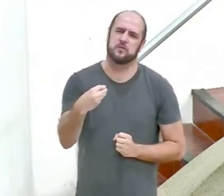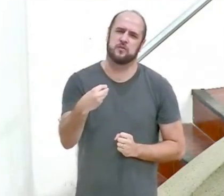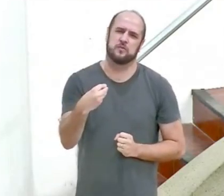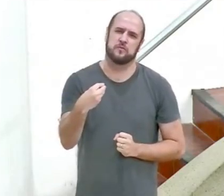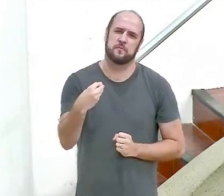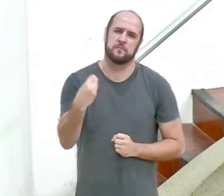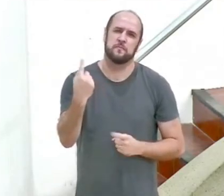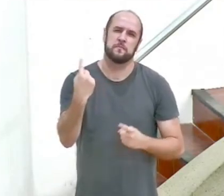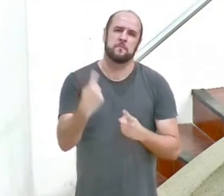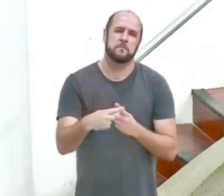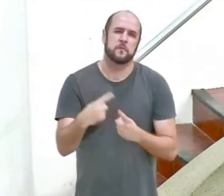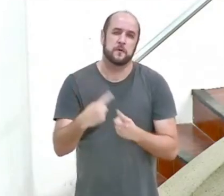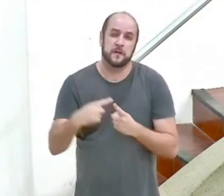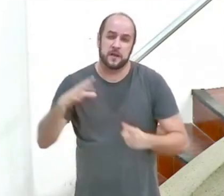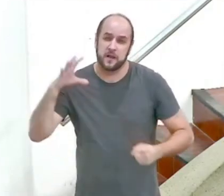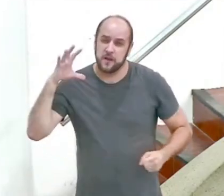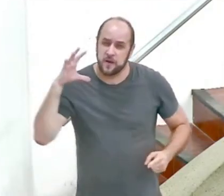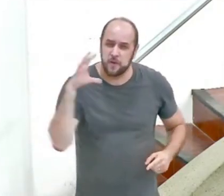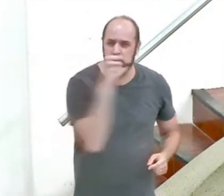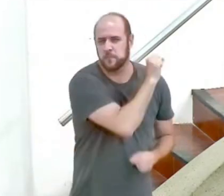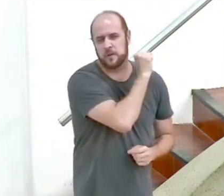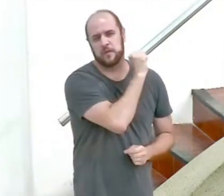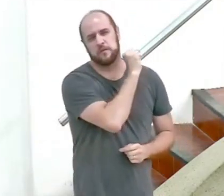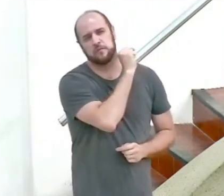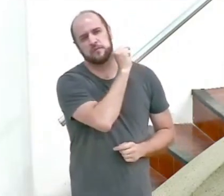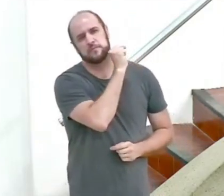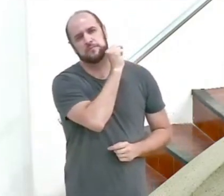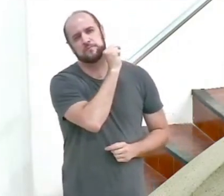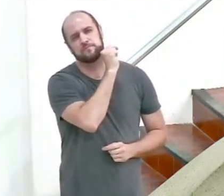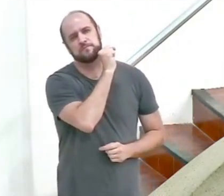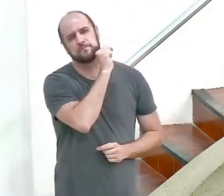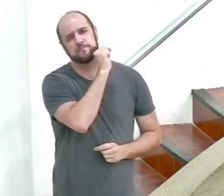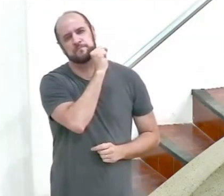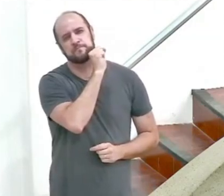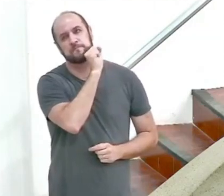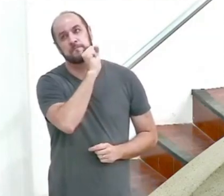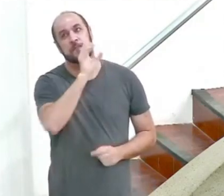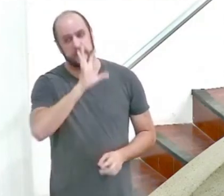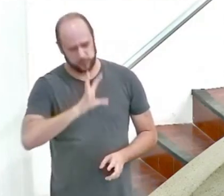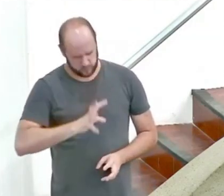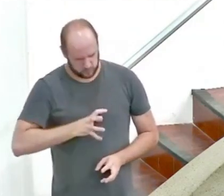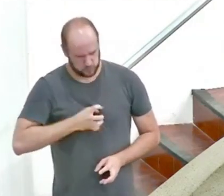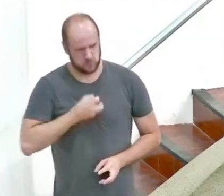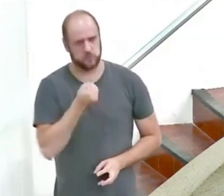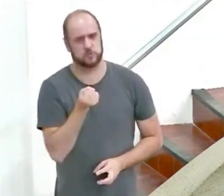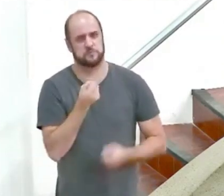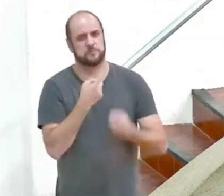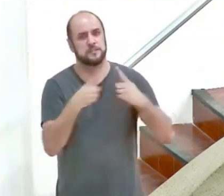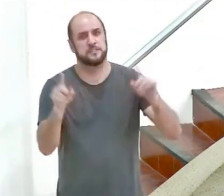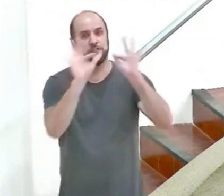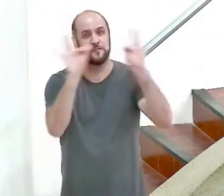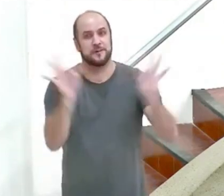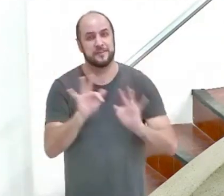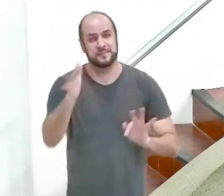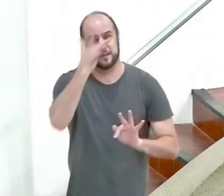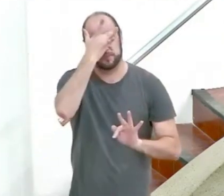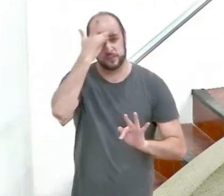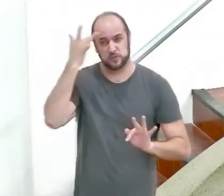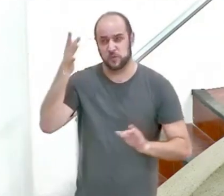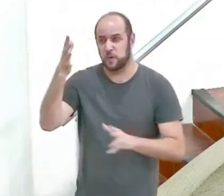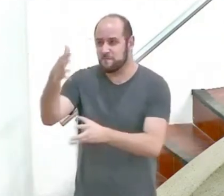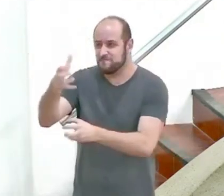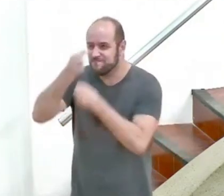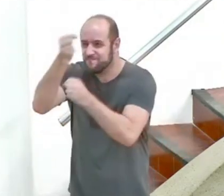porque muito em breve se acenderá a sua ira mas bem aventurados todos aqueles que nele se